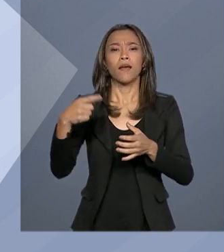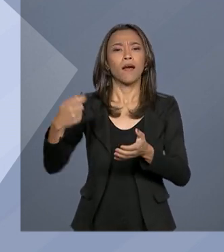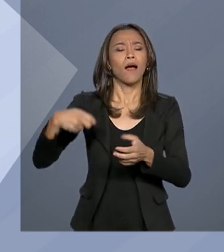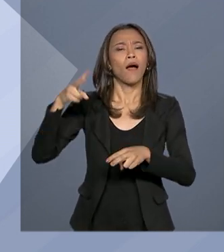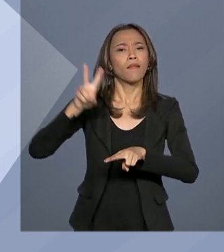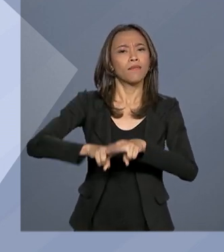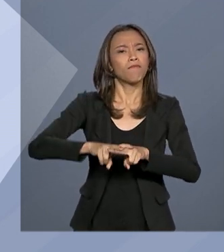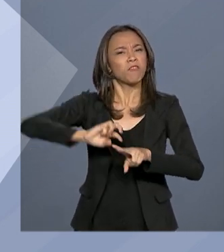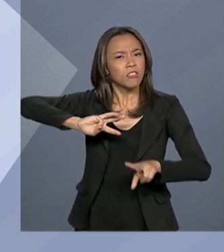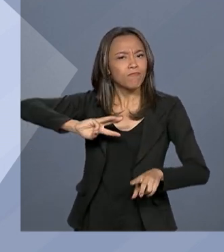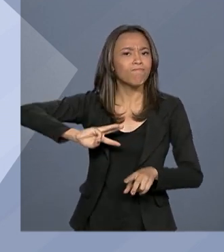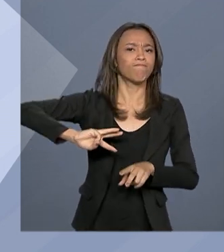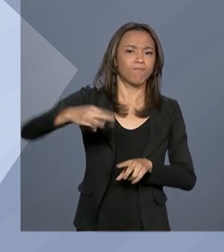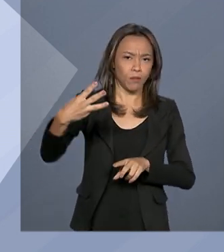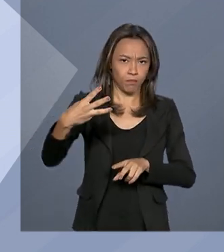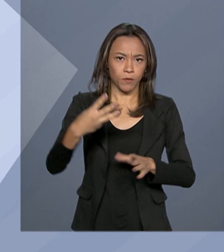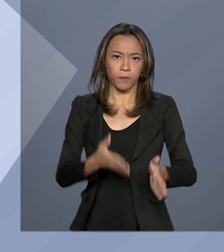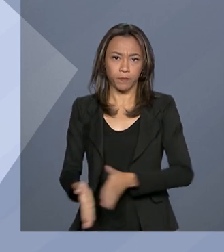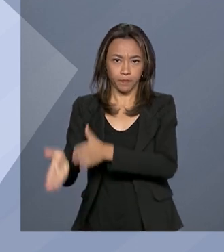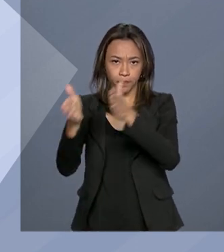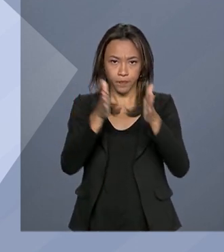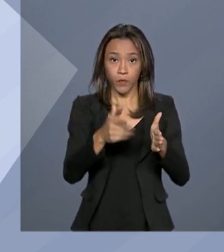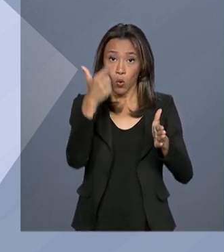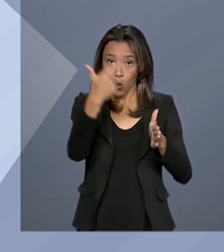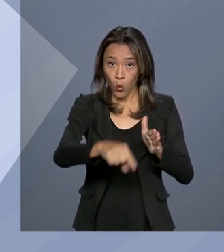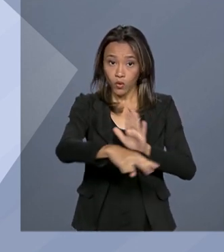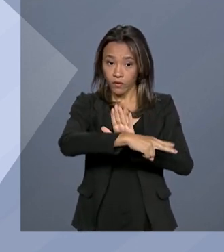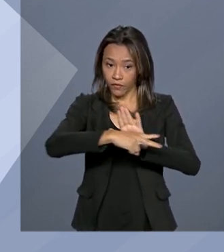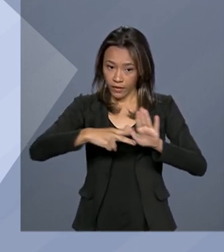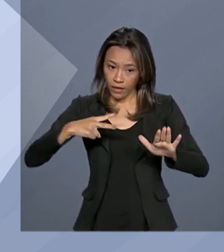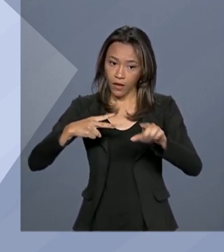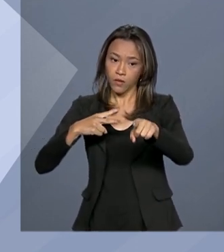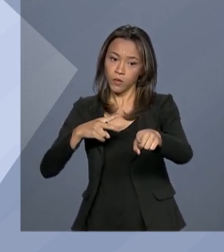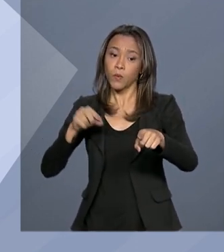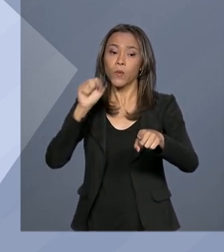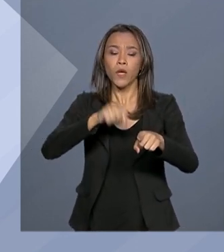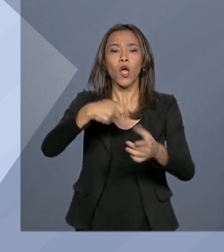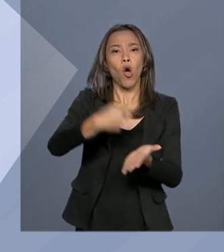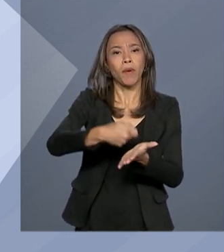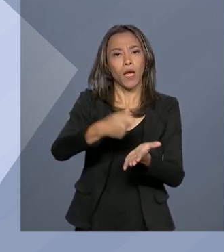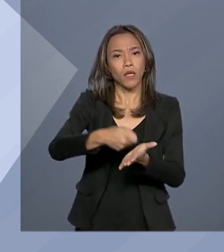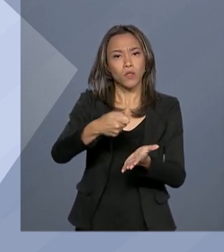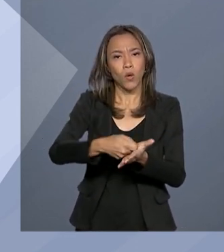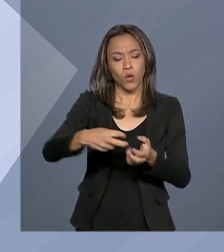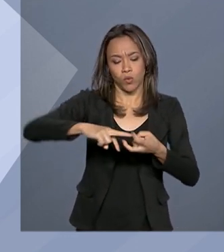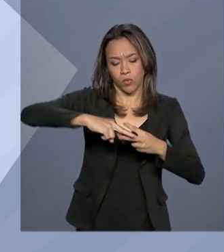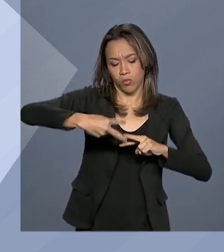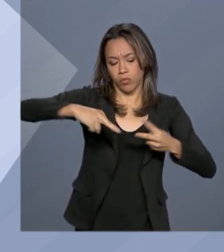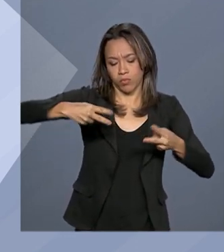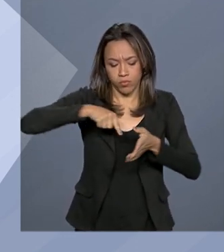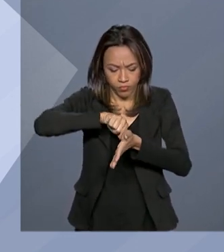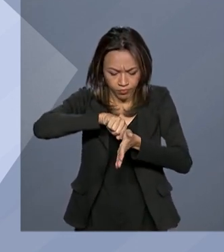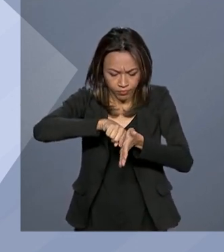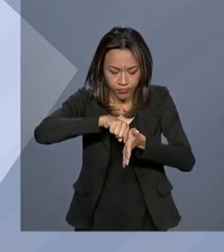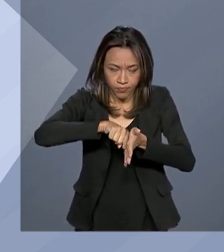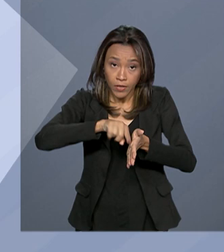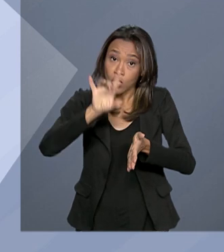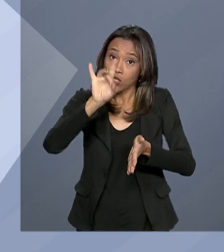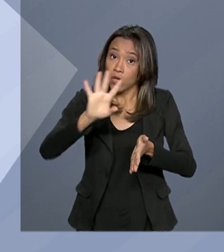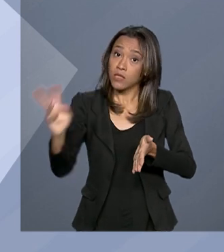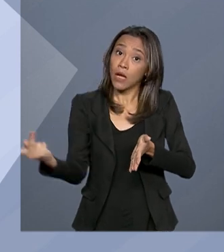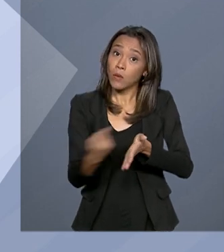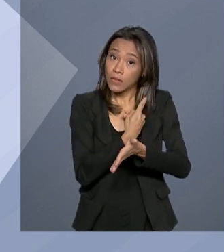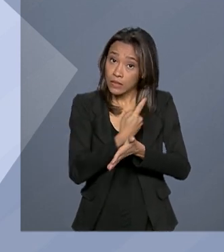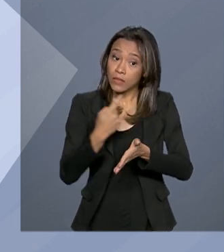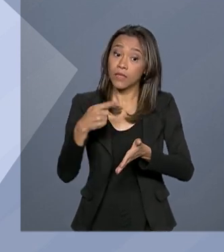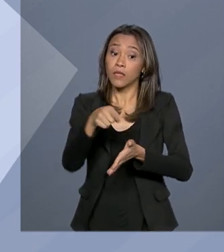até o triplo. Outro ponto vetado é o que previa a coleta obrigatória de material genético apenas nos casos de crimes